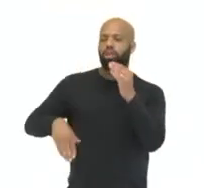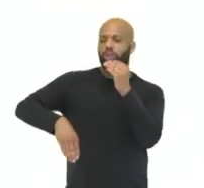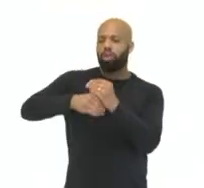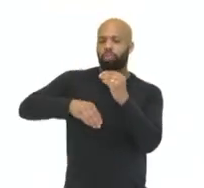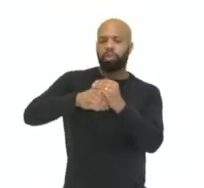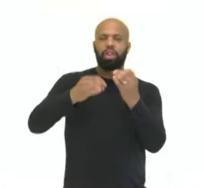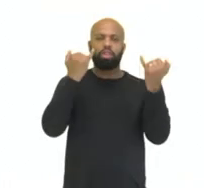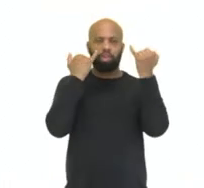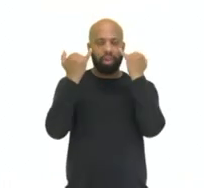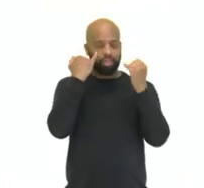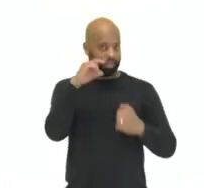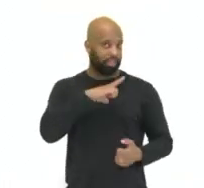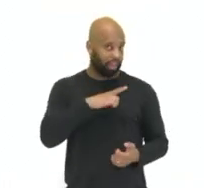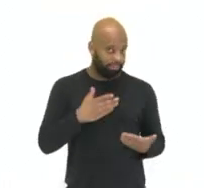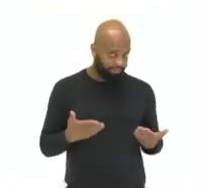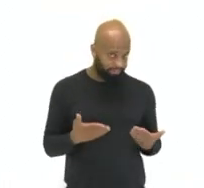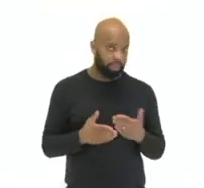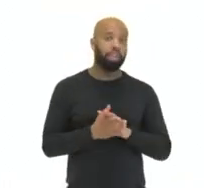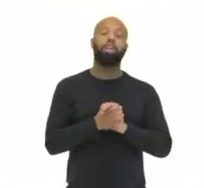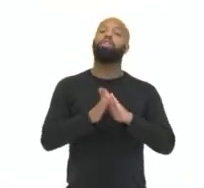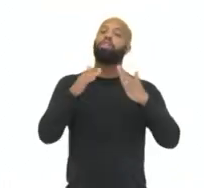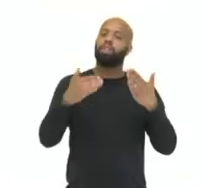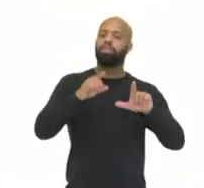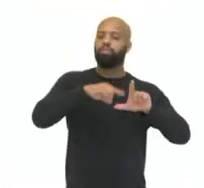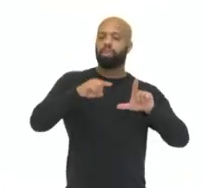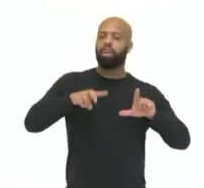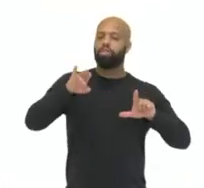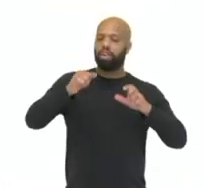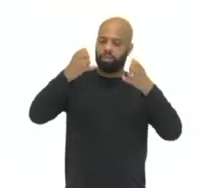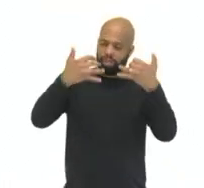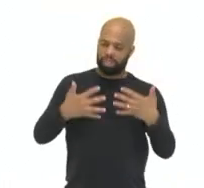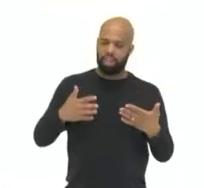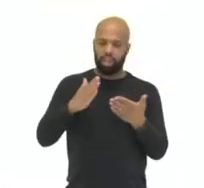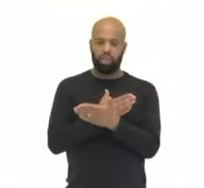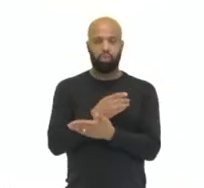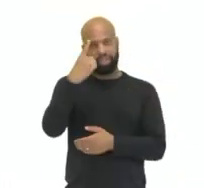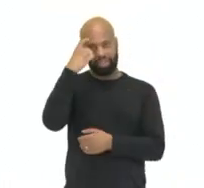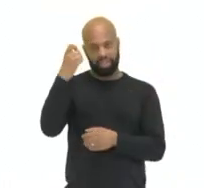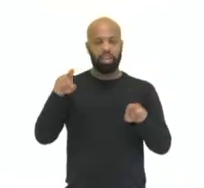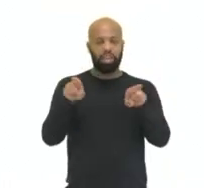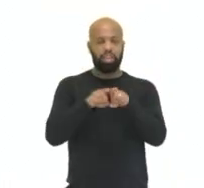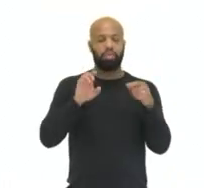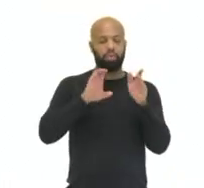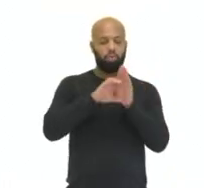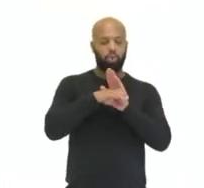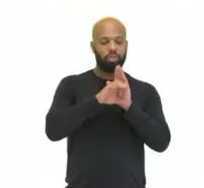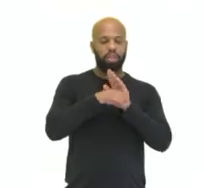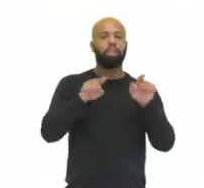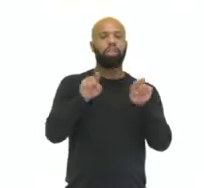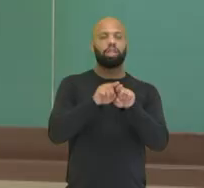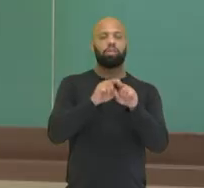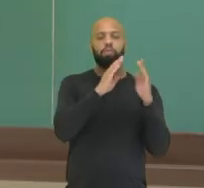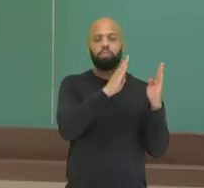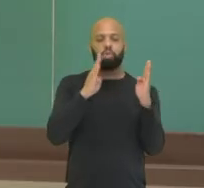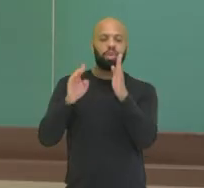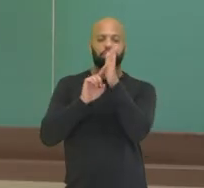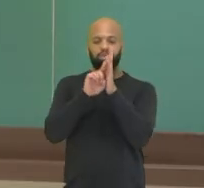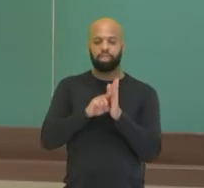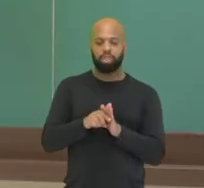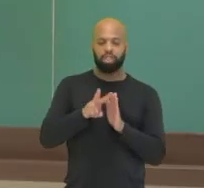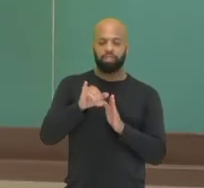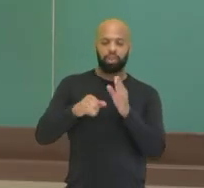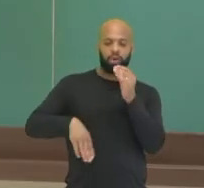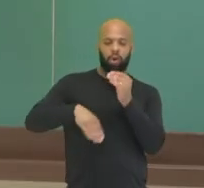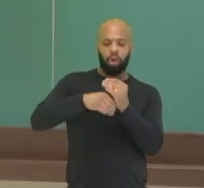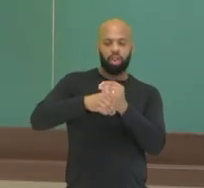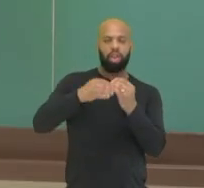informações que se apresentam? Então o gráfico serve para explicar ideias, conceitos e processos de pesquisa que complementam as